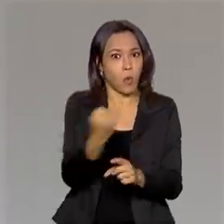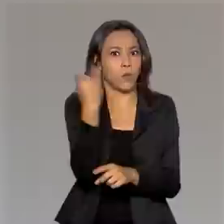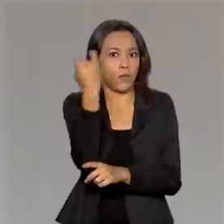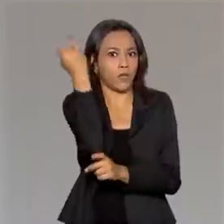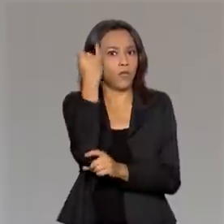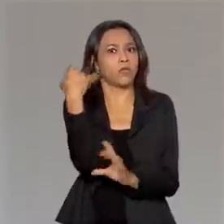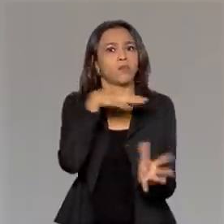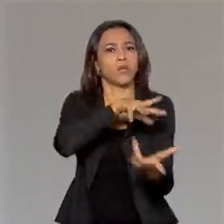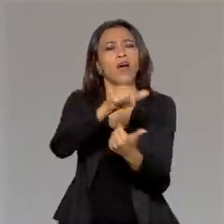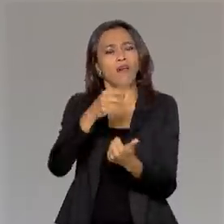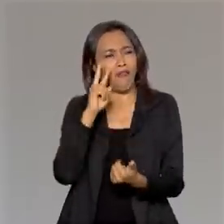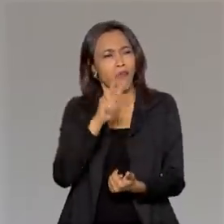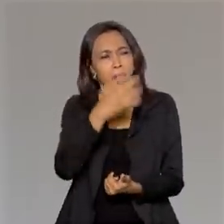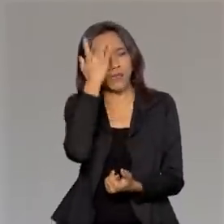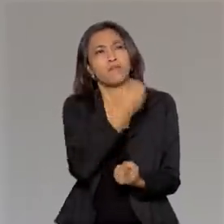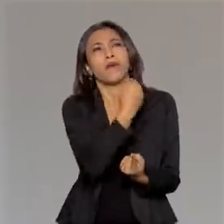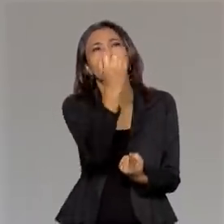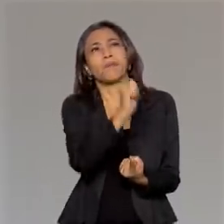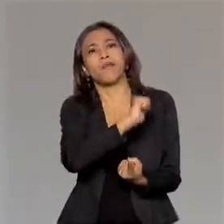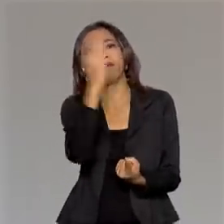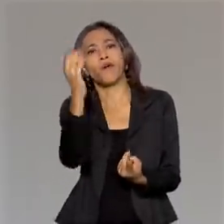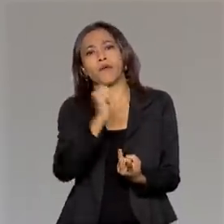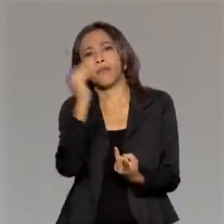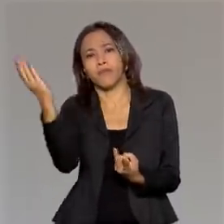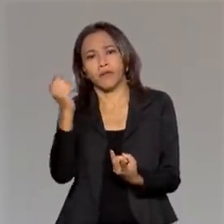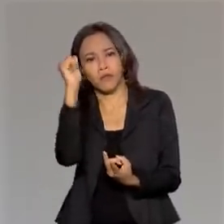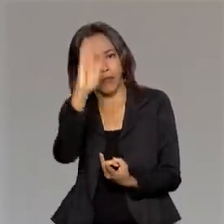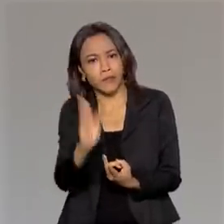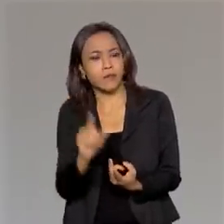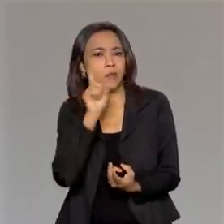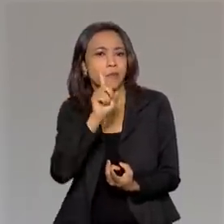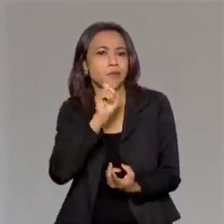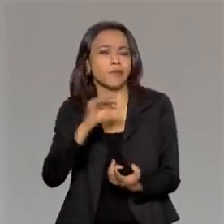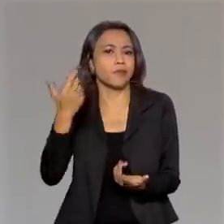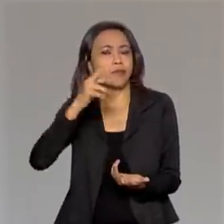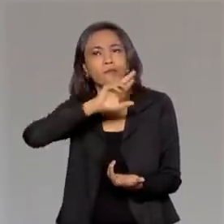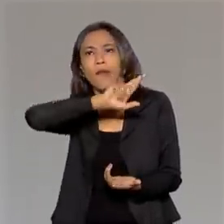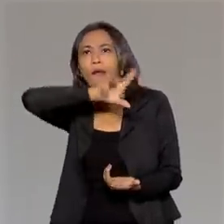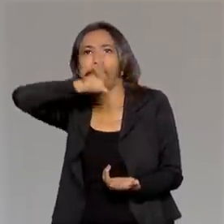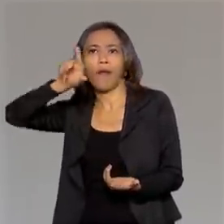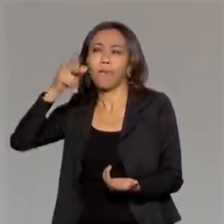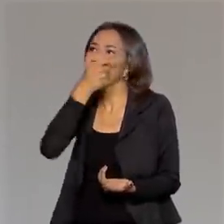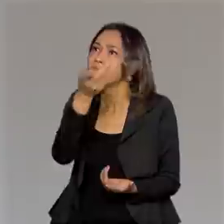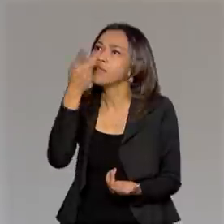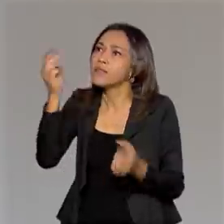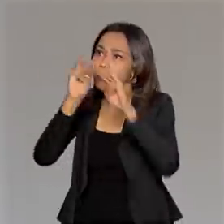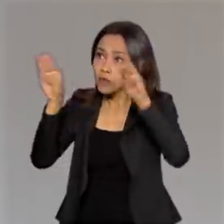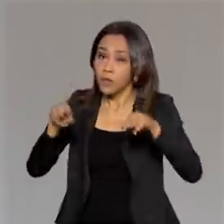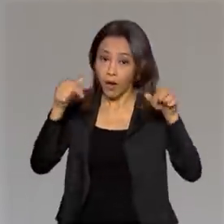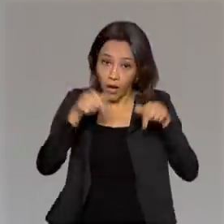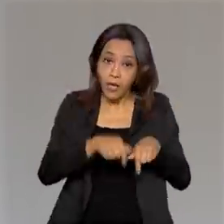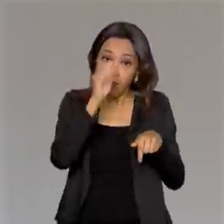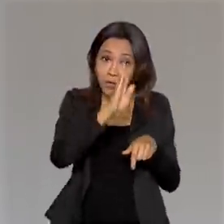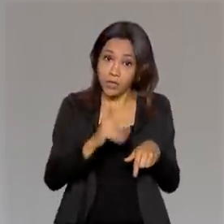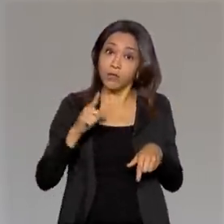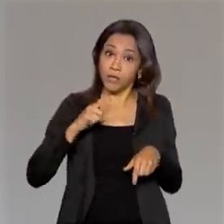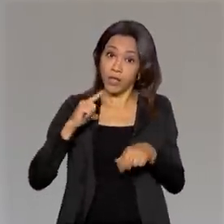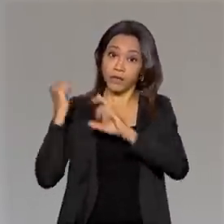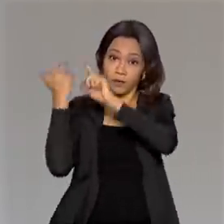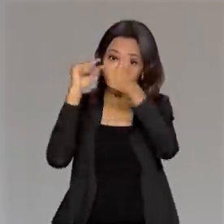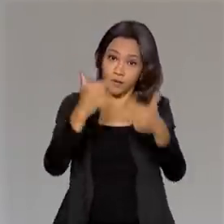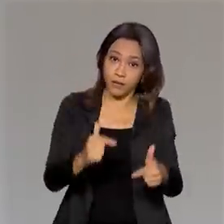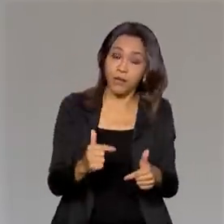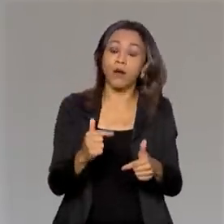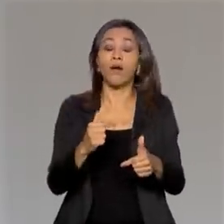gente viajando para o exterior, para Paris, para Londres, para os Estados Unidos, para fazer visitação de museu. Aqui no Brasil, a gente já tem essa tradição? Tem